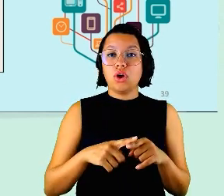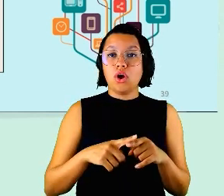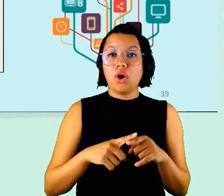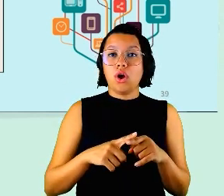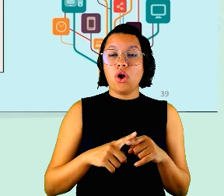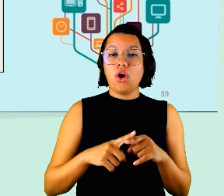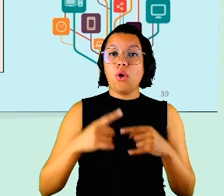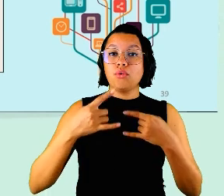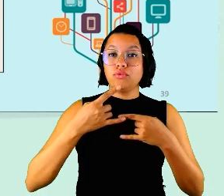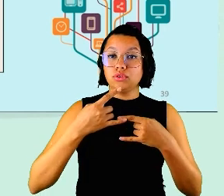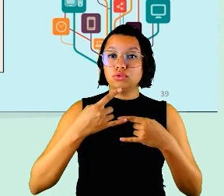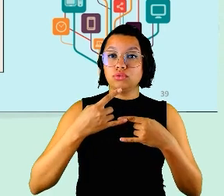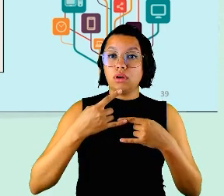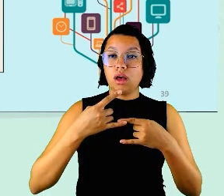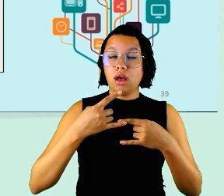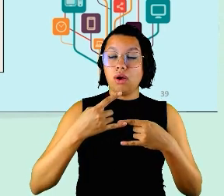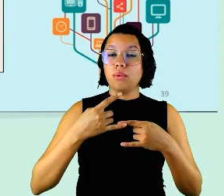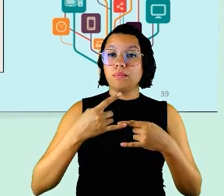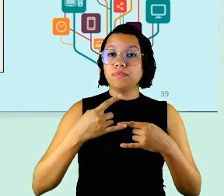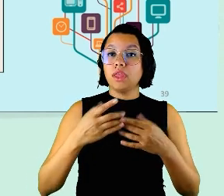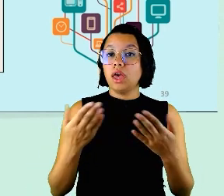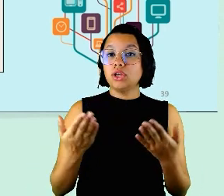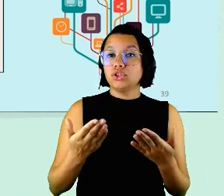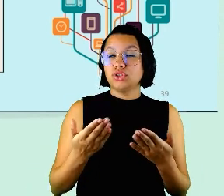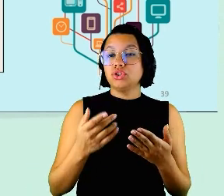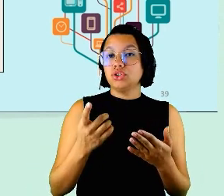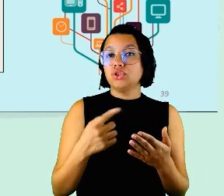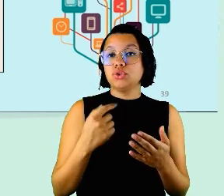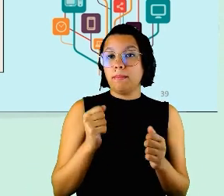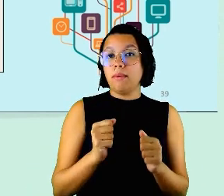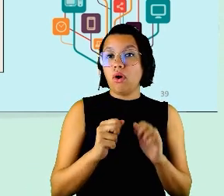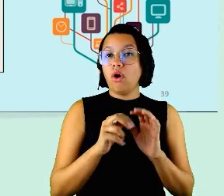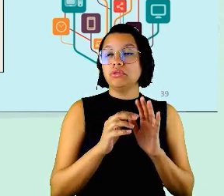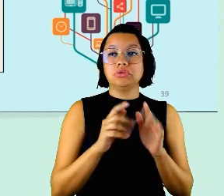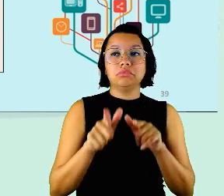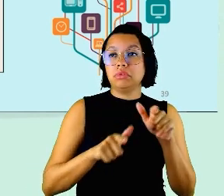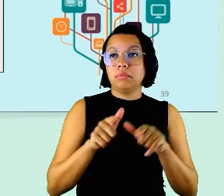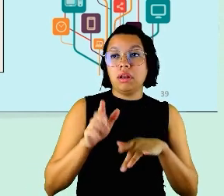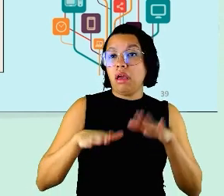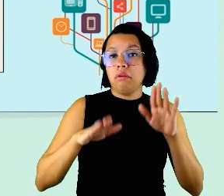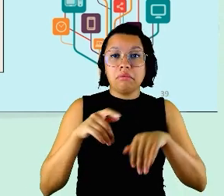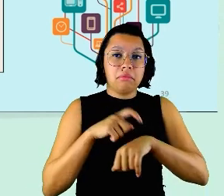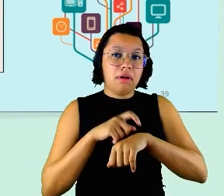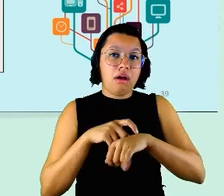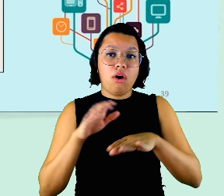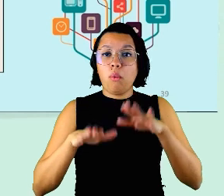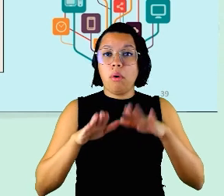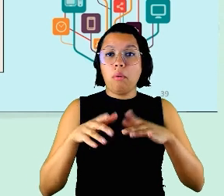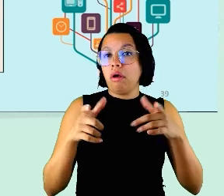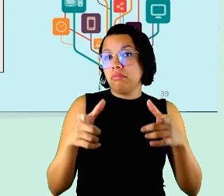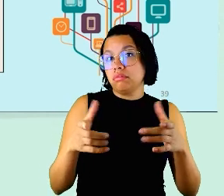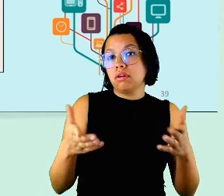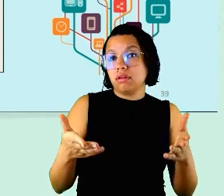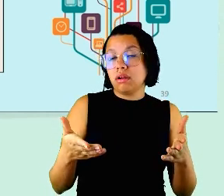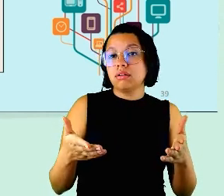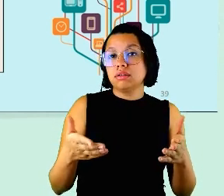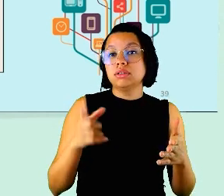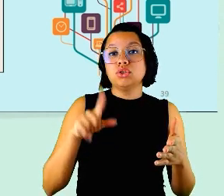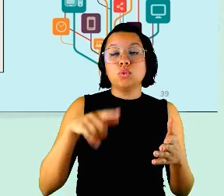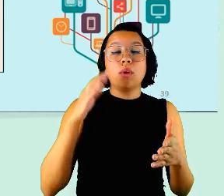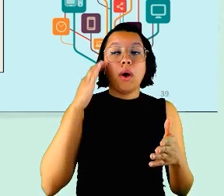a gente poderia teoricamente trabalhar qualquer hora em qualquer lugar então isso é algo também para a gente pensar